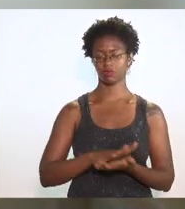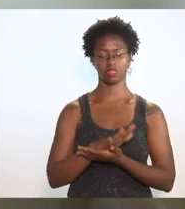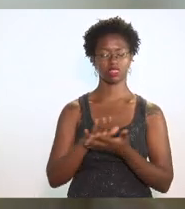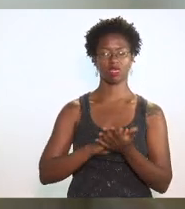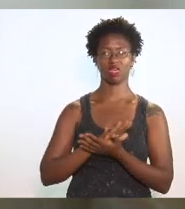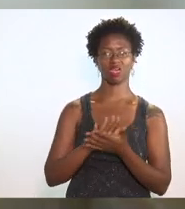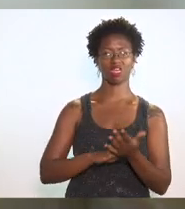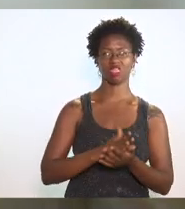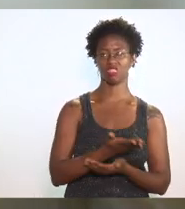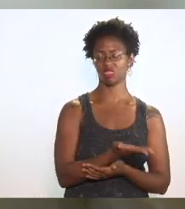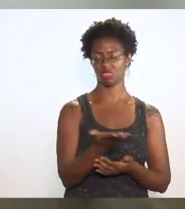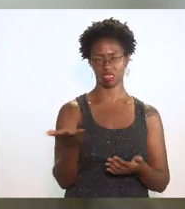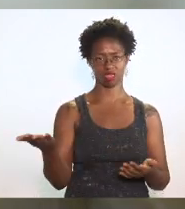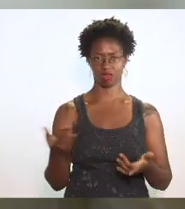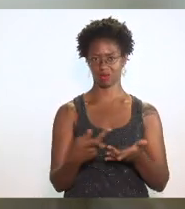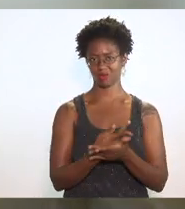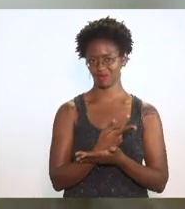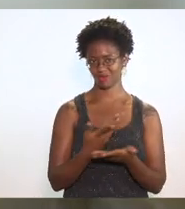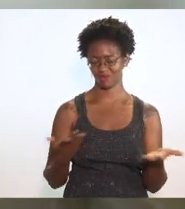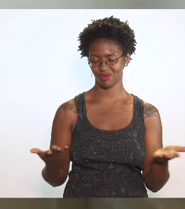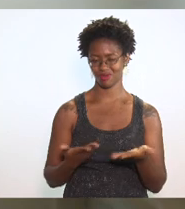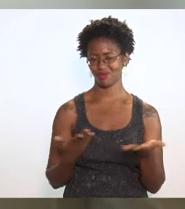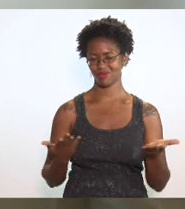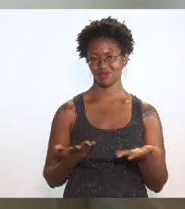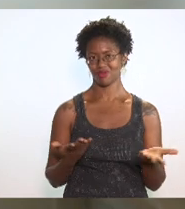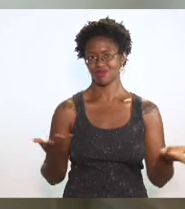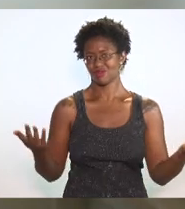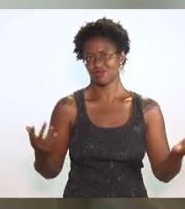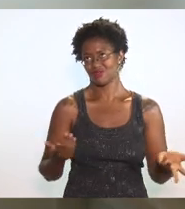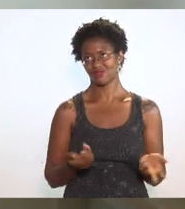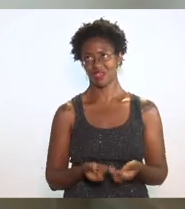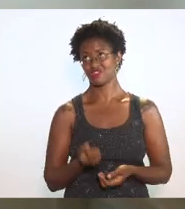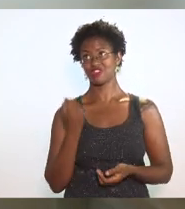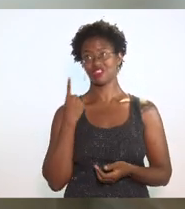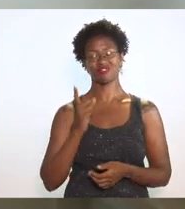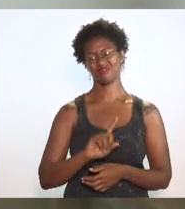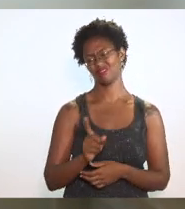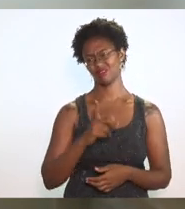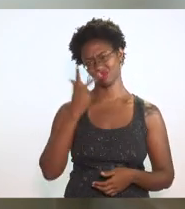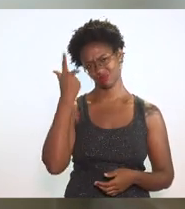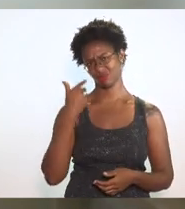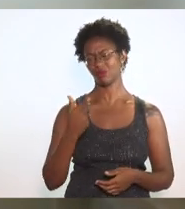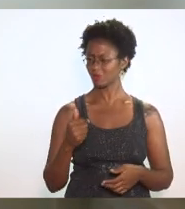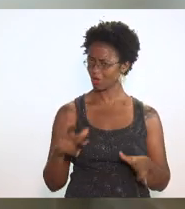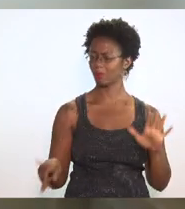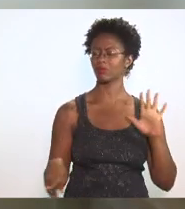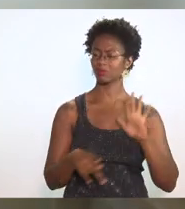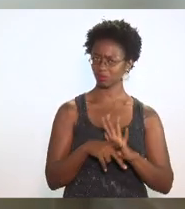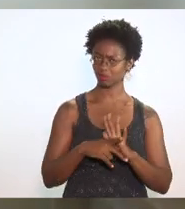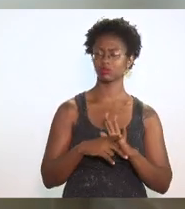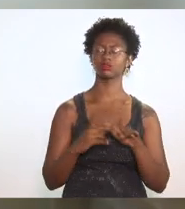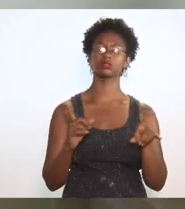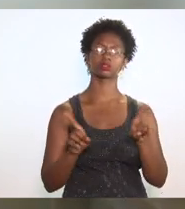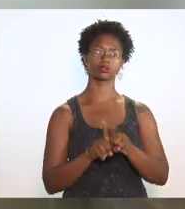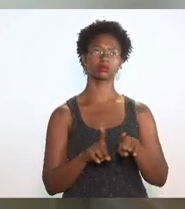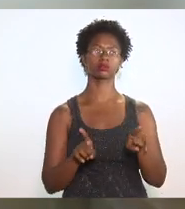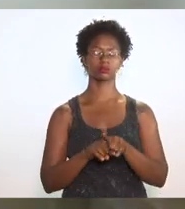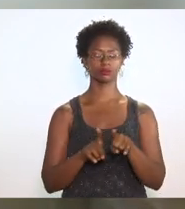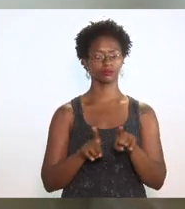é deixa de ser parte do